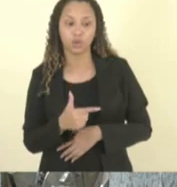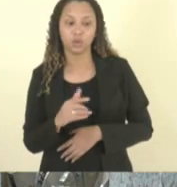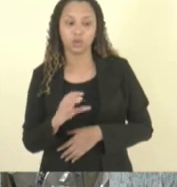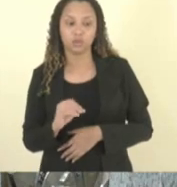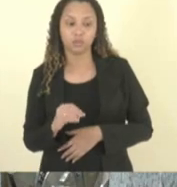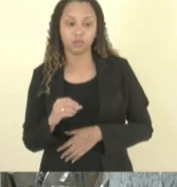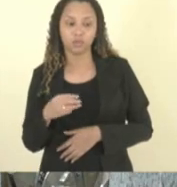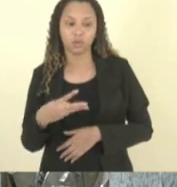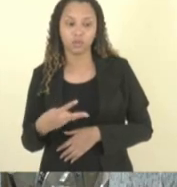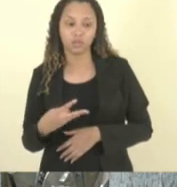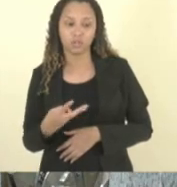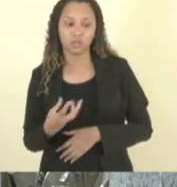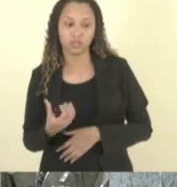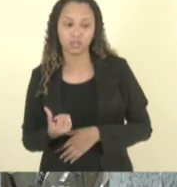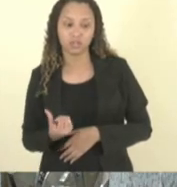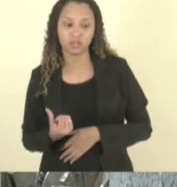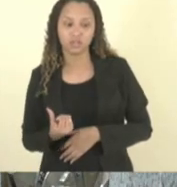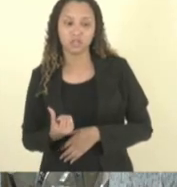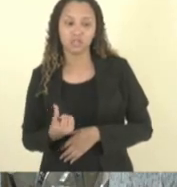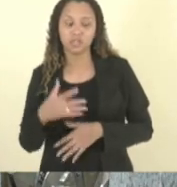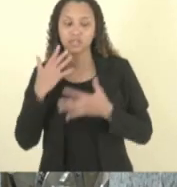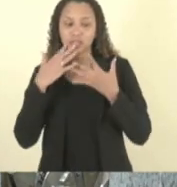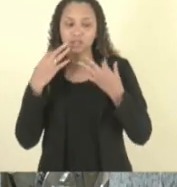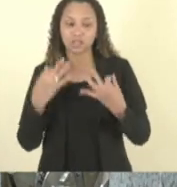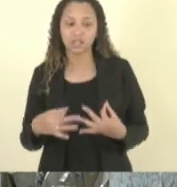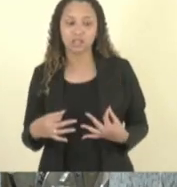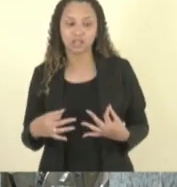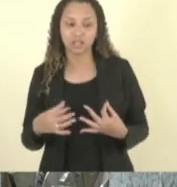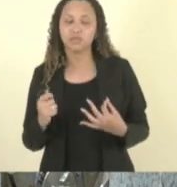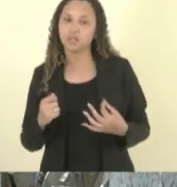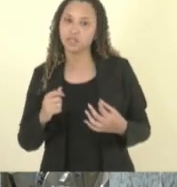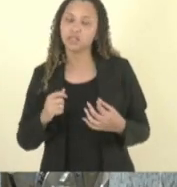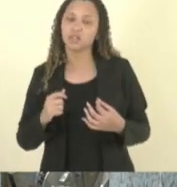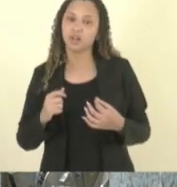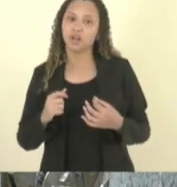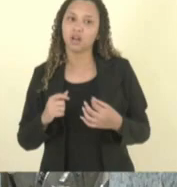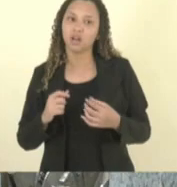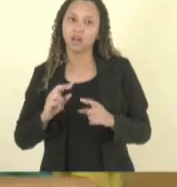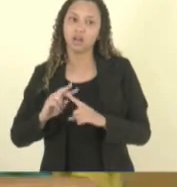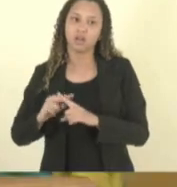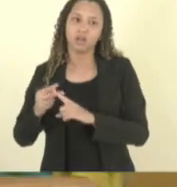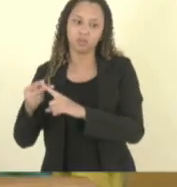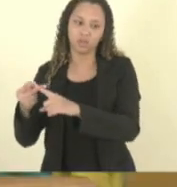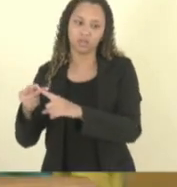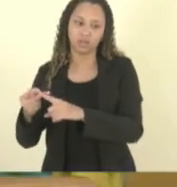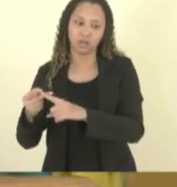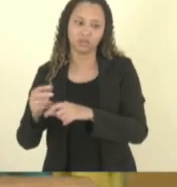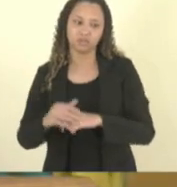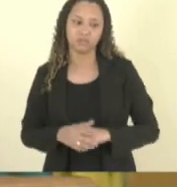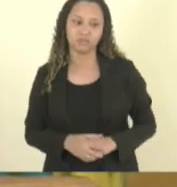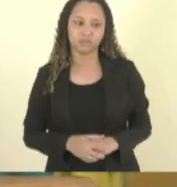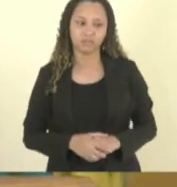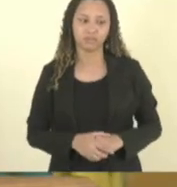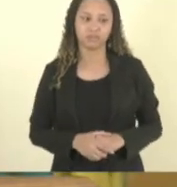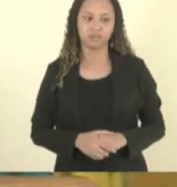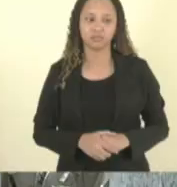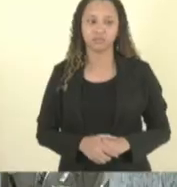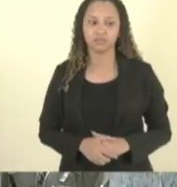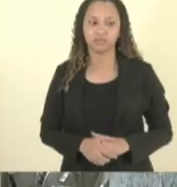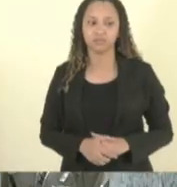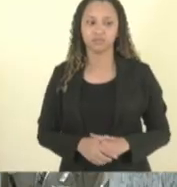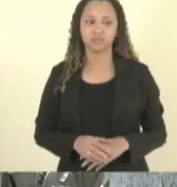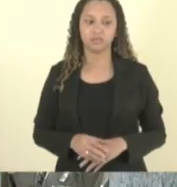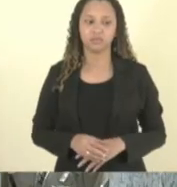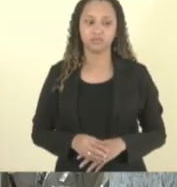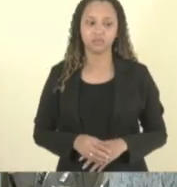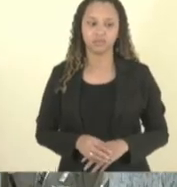até 2036 com certeza vai ter aumento e a gente precisa estar preparando sim a todo momento Giovana bom